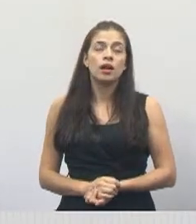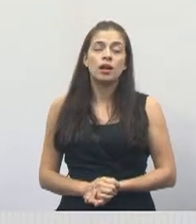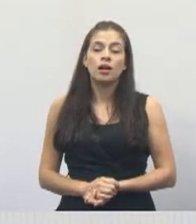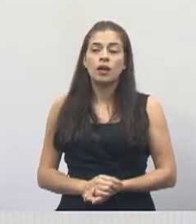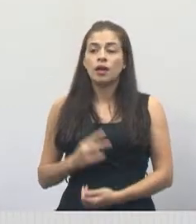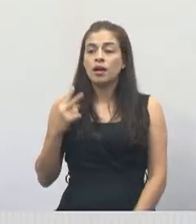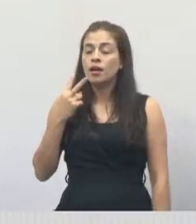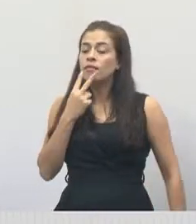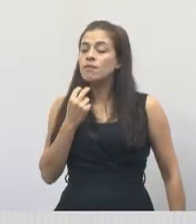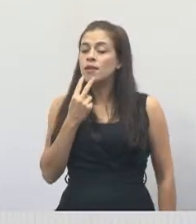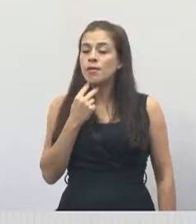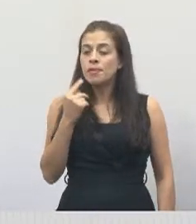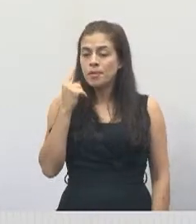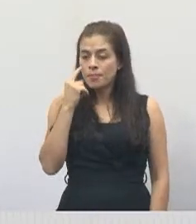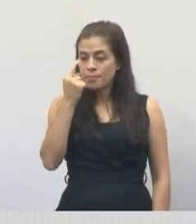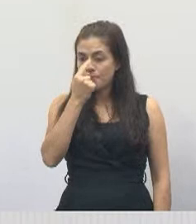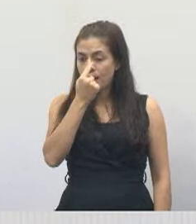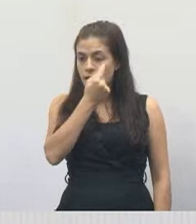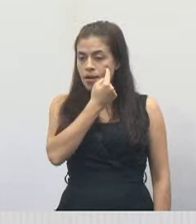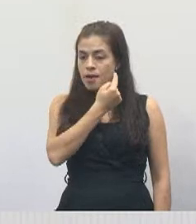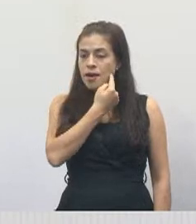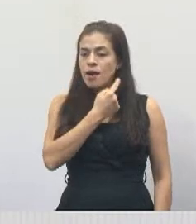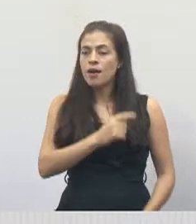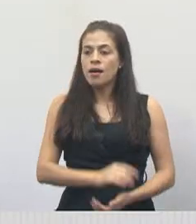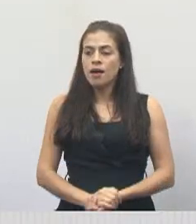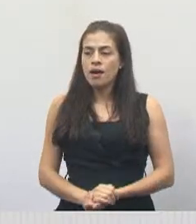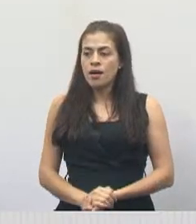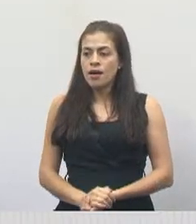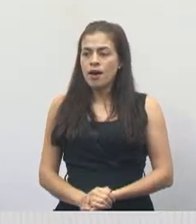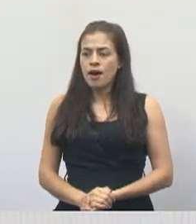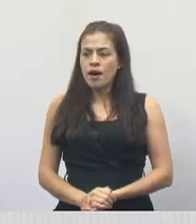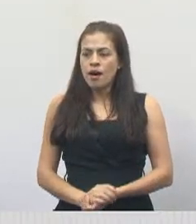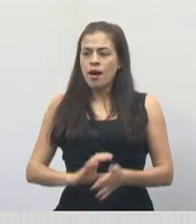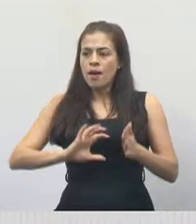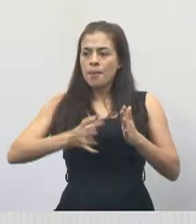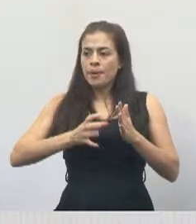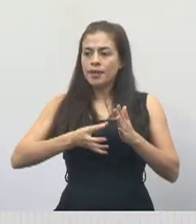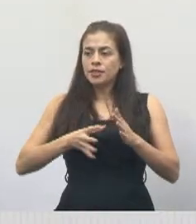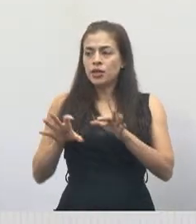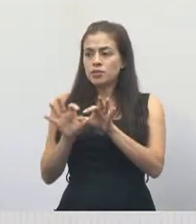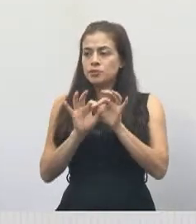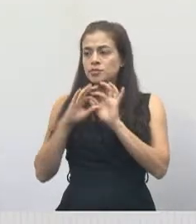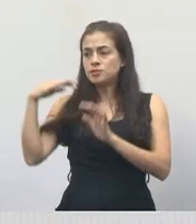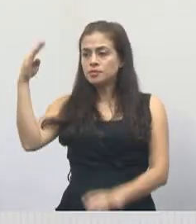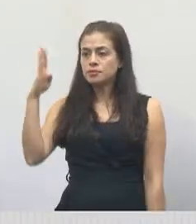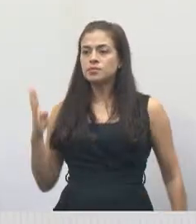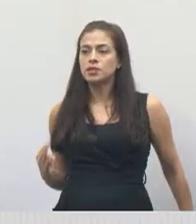Valmir do Parque Meia Lua. Partido União Brasil.